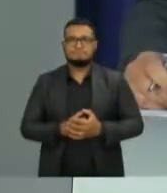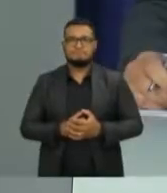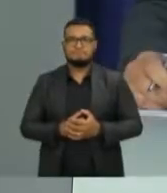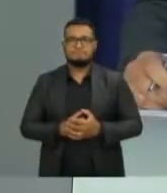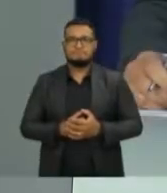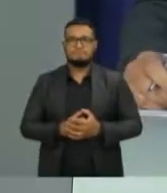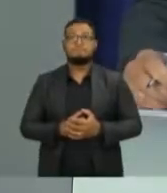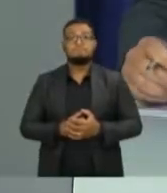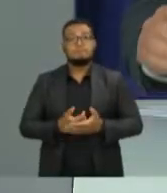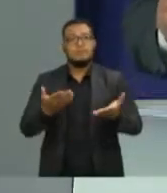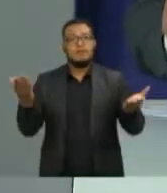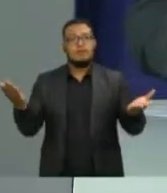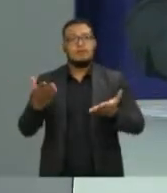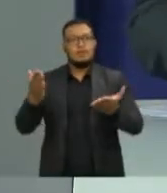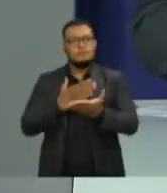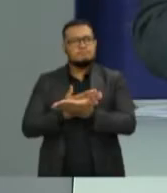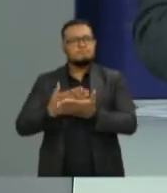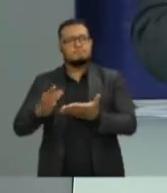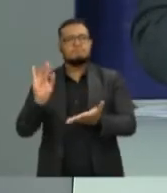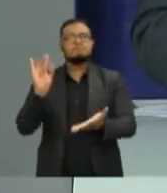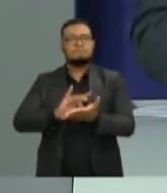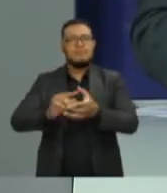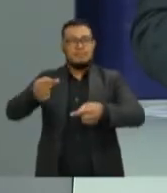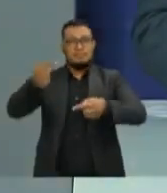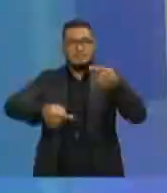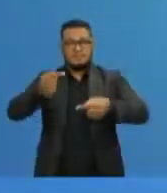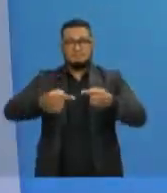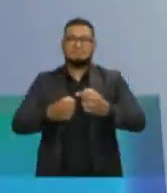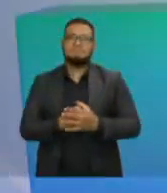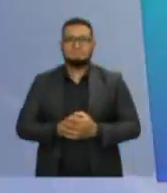Chegou a hora de começar o debate.